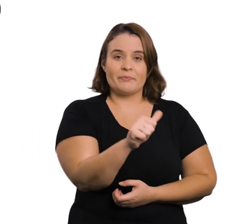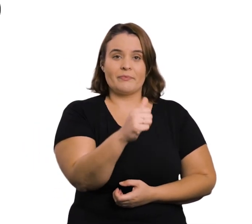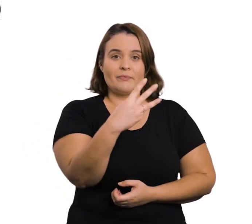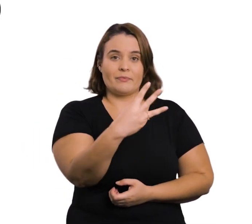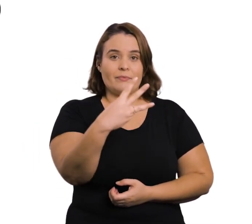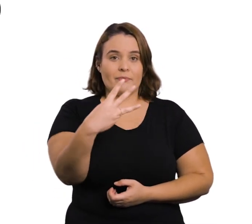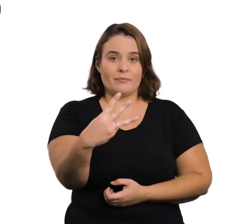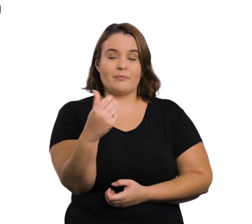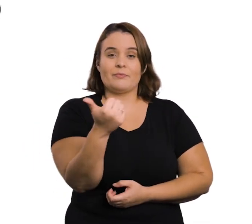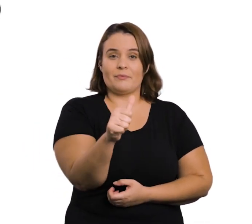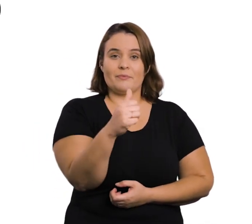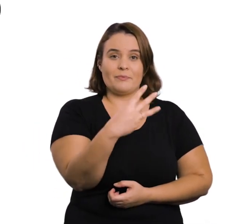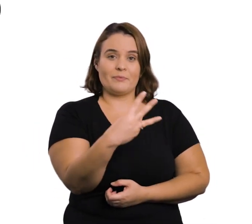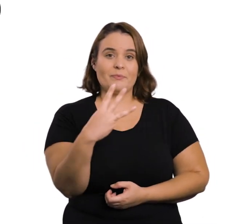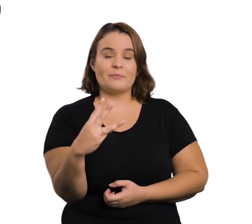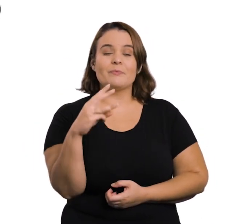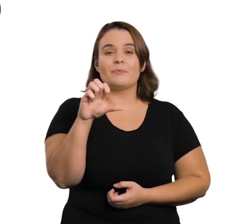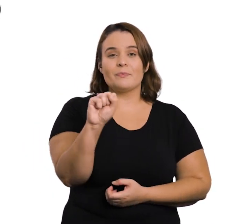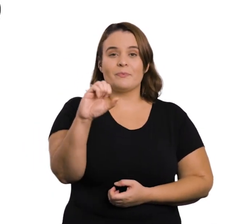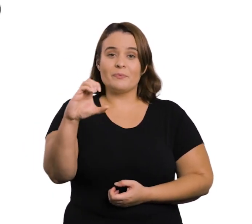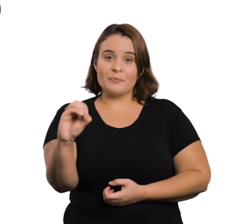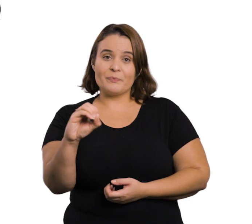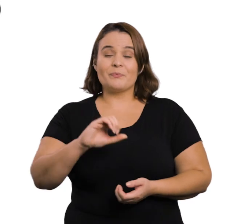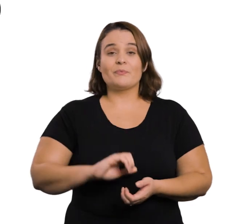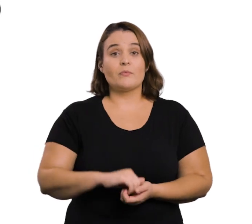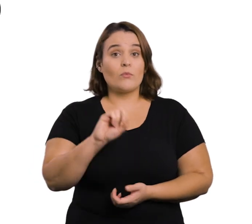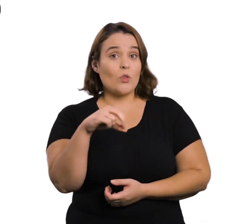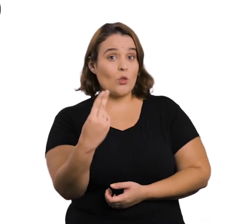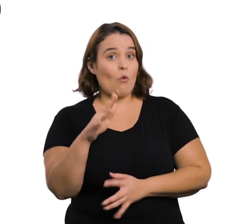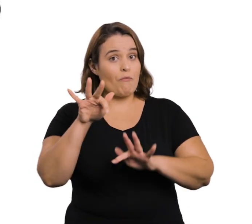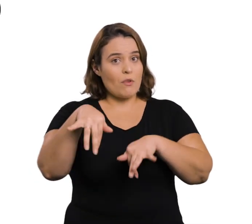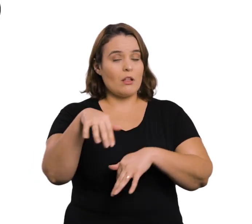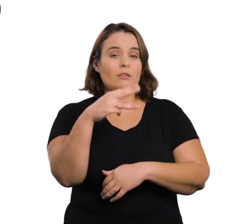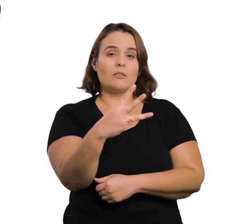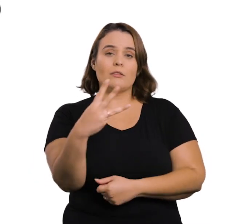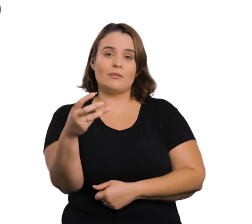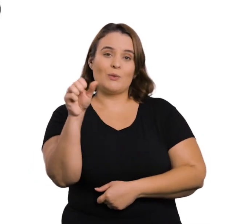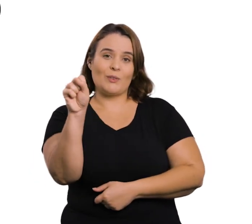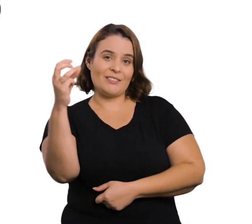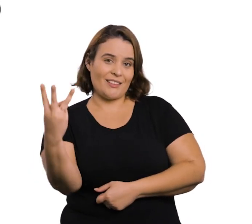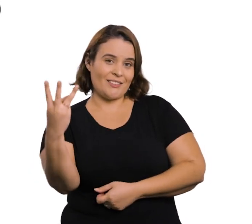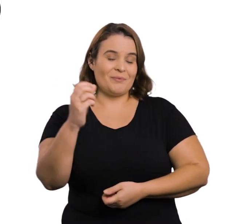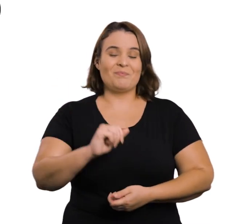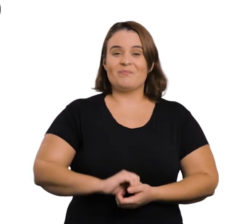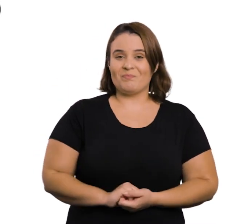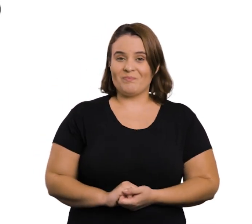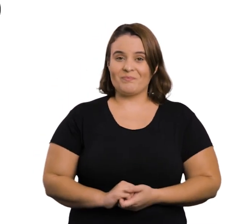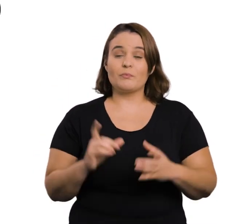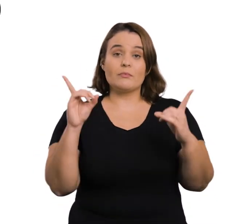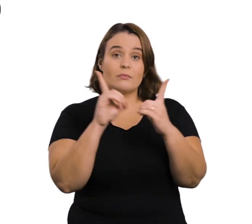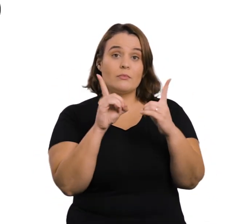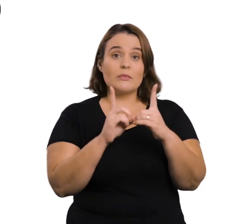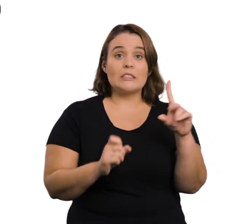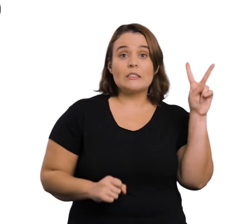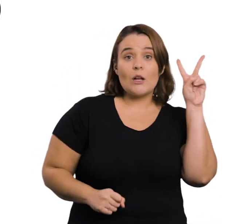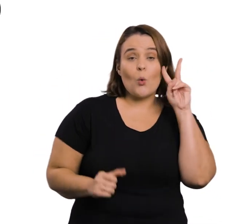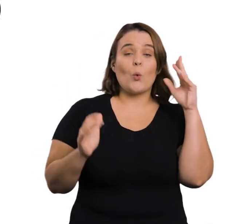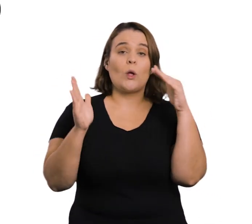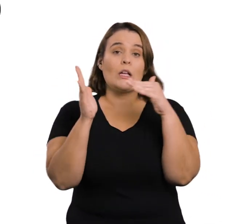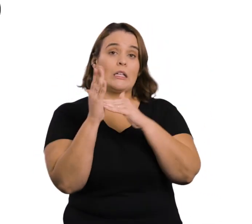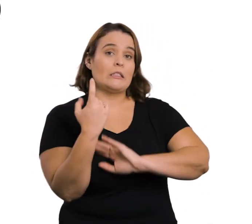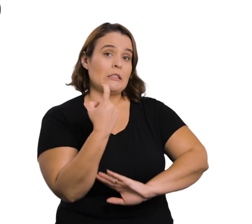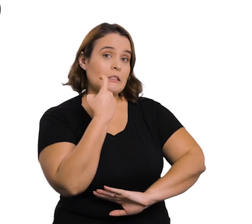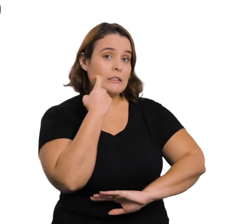-3311-3380 ou final 3383 Atendimento